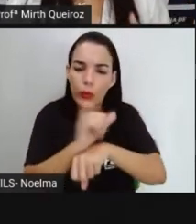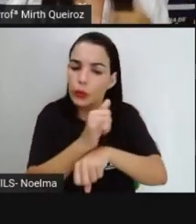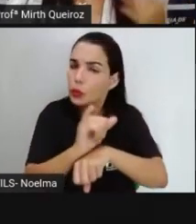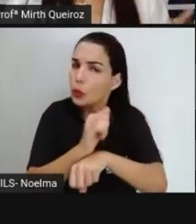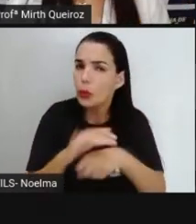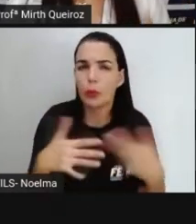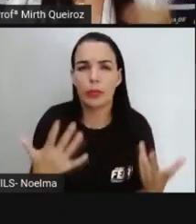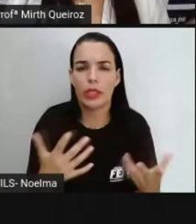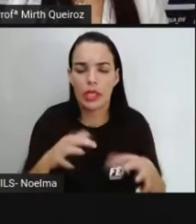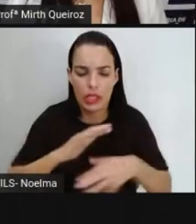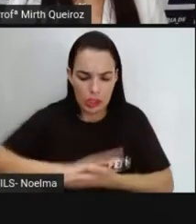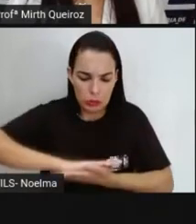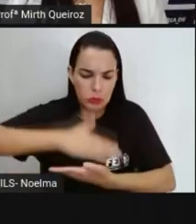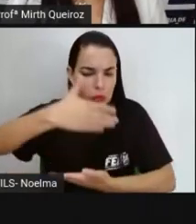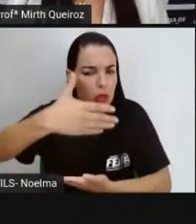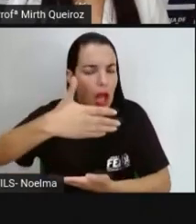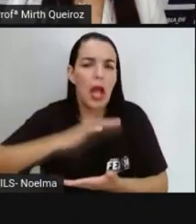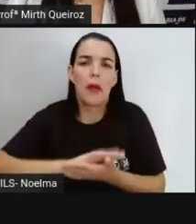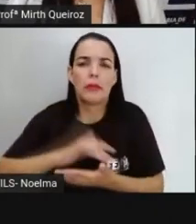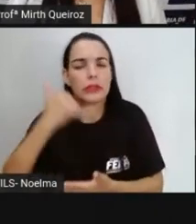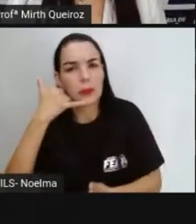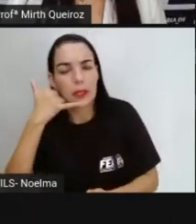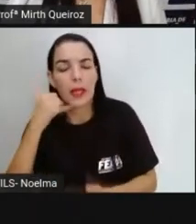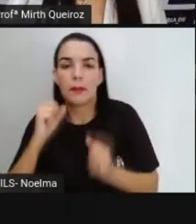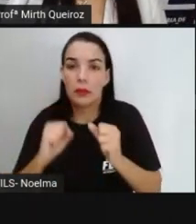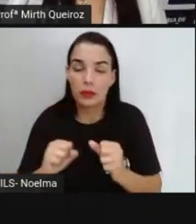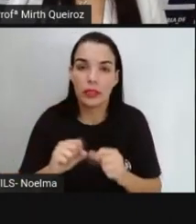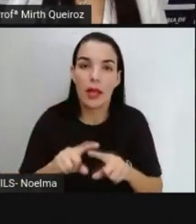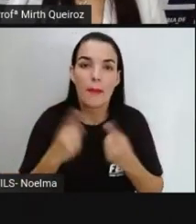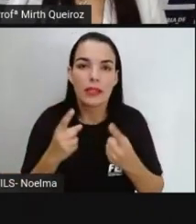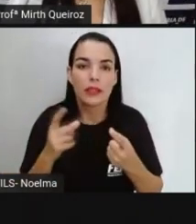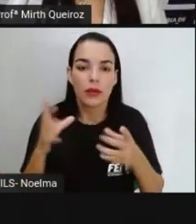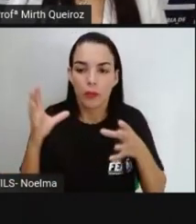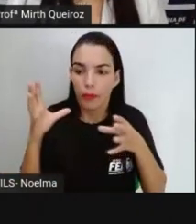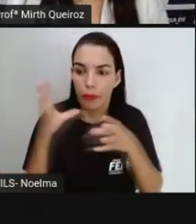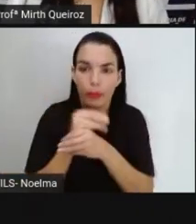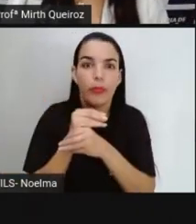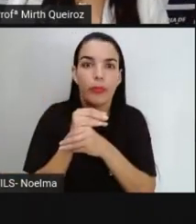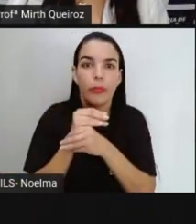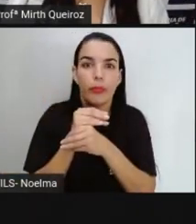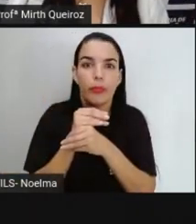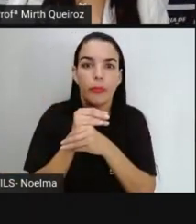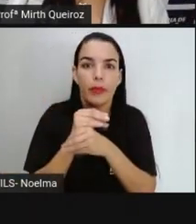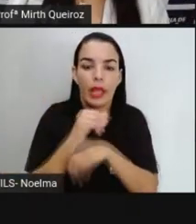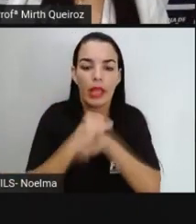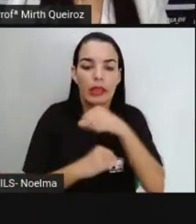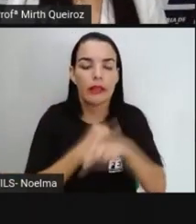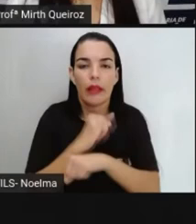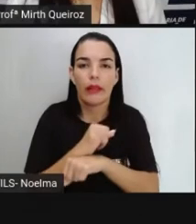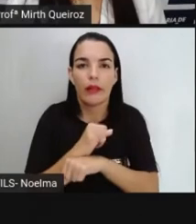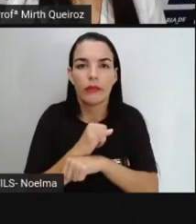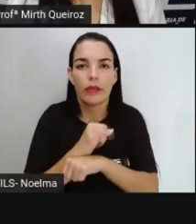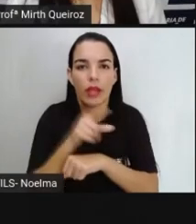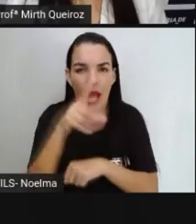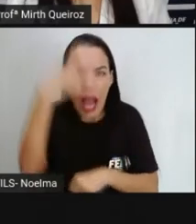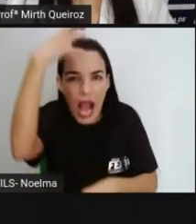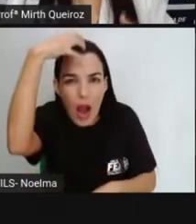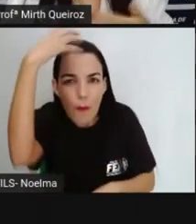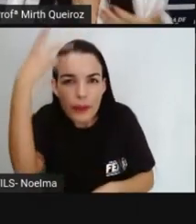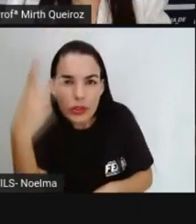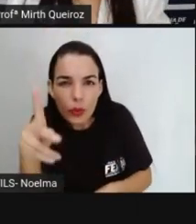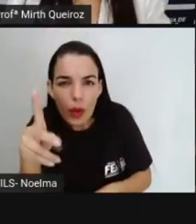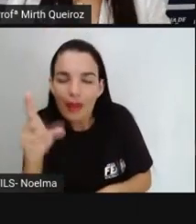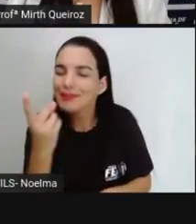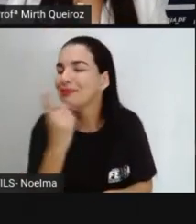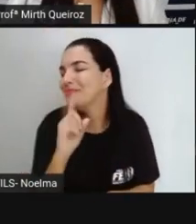Um computador Um tablet Que de repente A internet falta É culpa de vocês? Não é culpa de vocês É